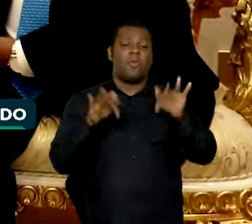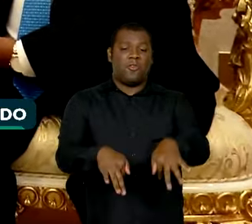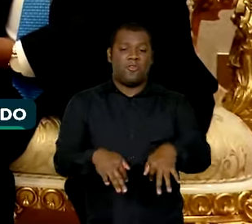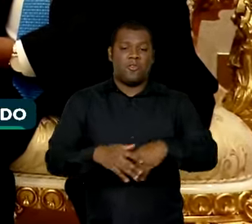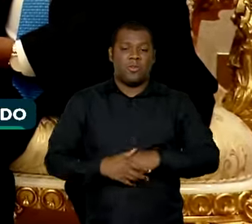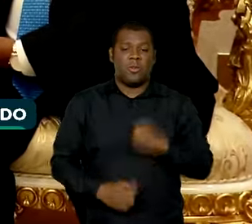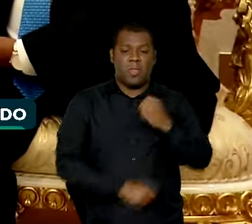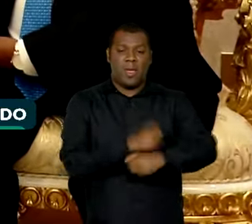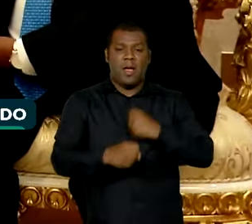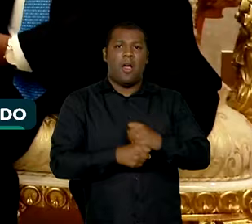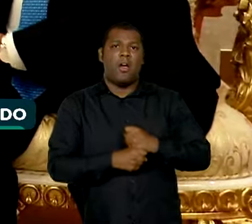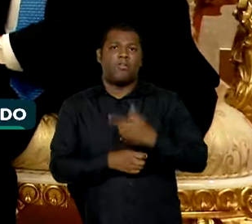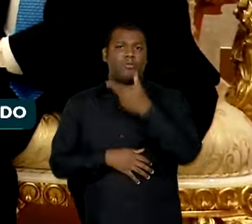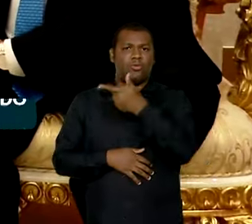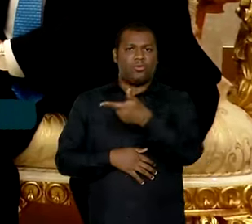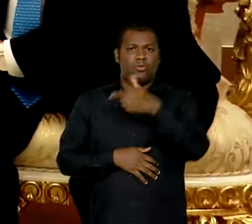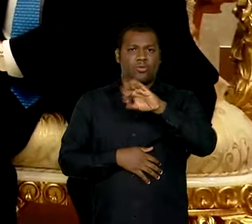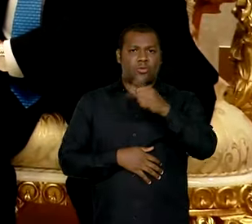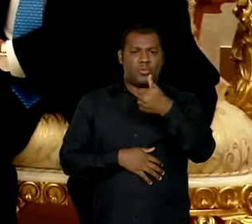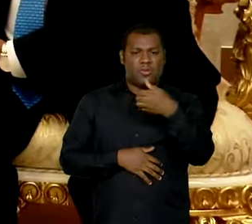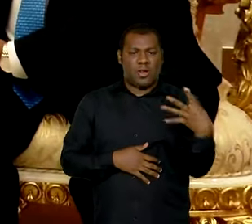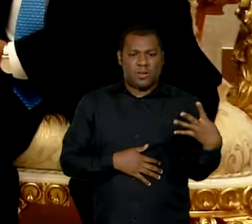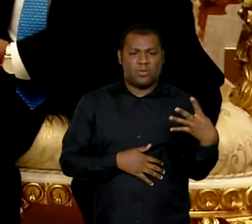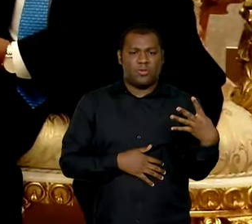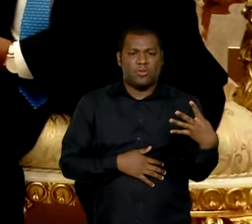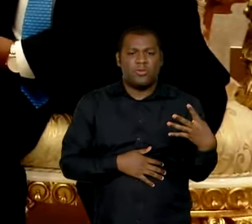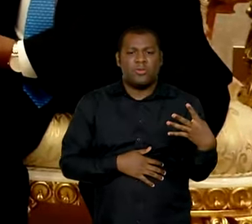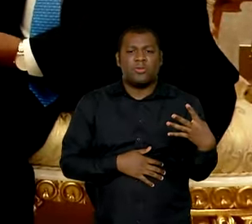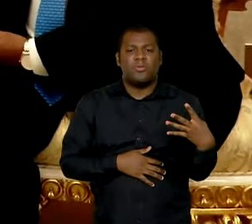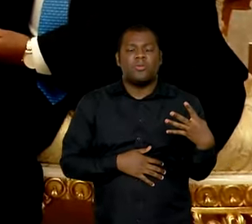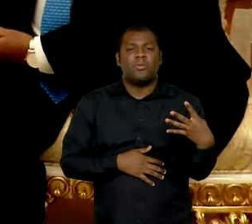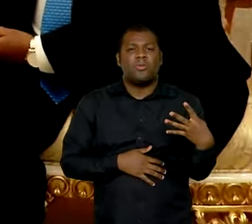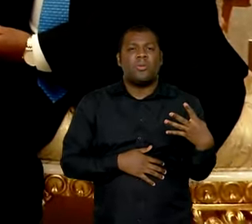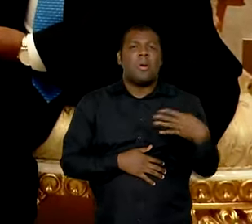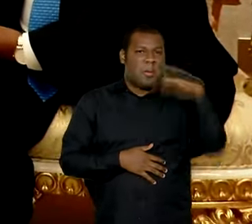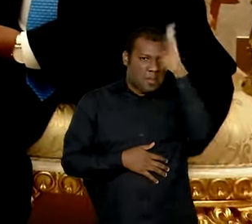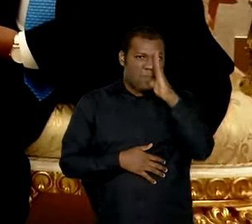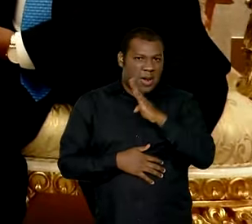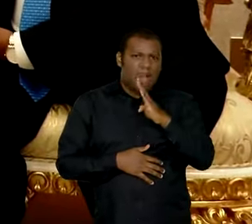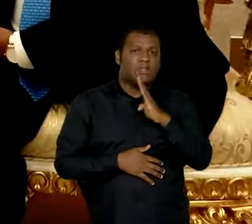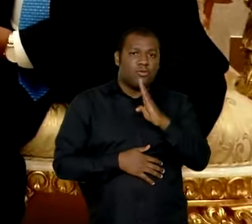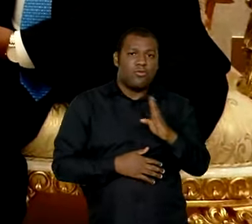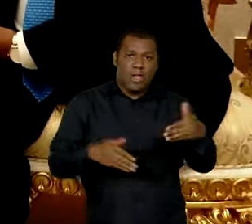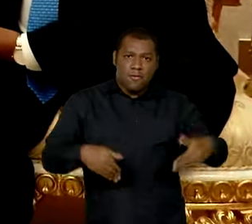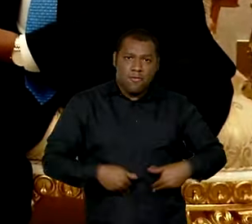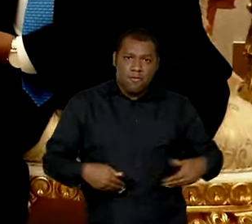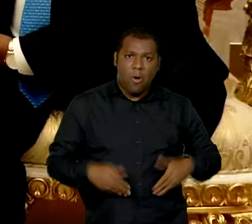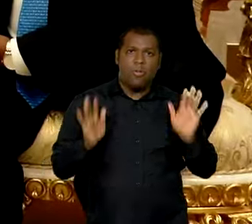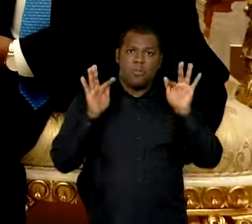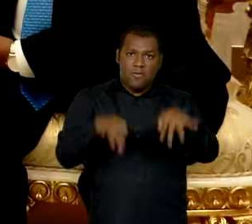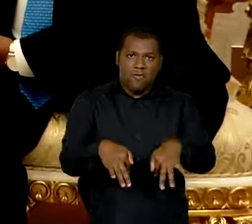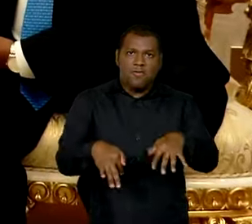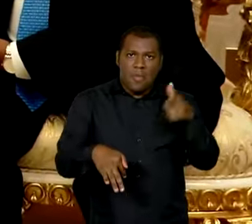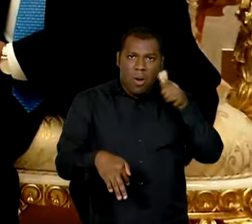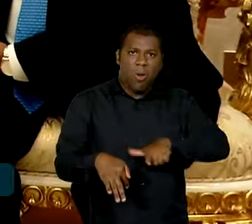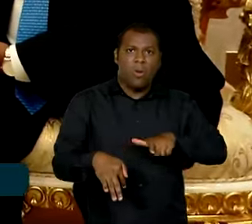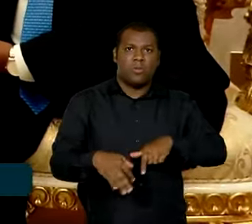Em 2014, o Brasil tinha acabado com a fome.